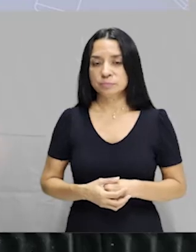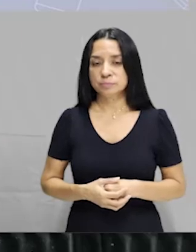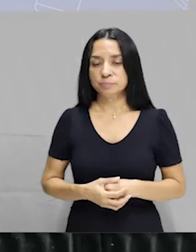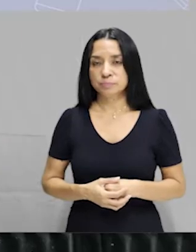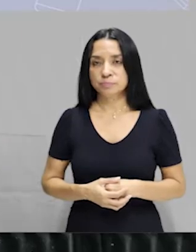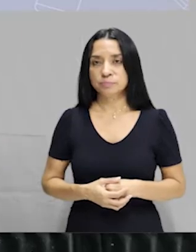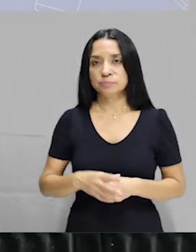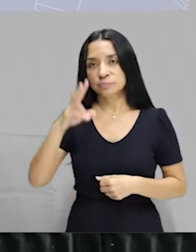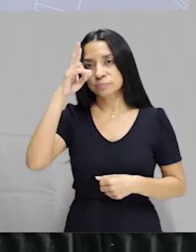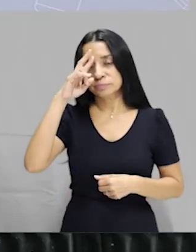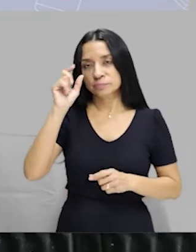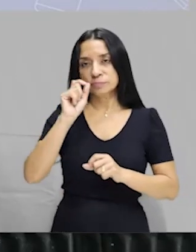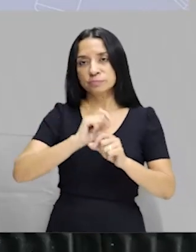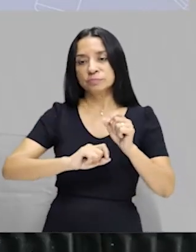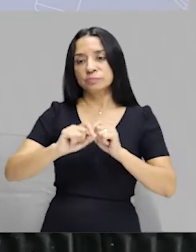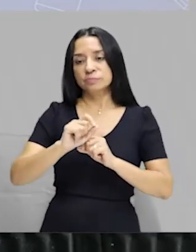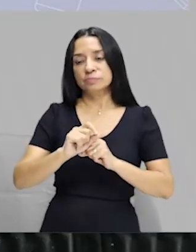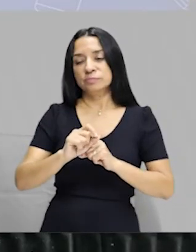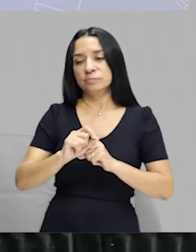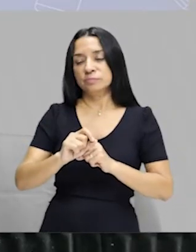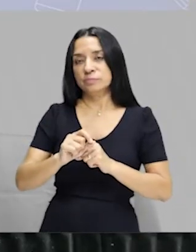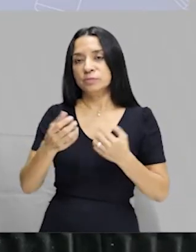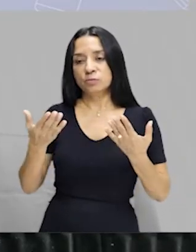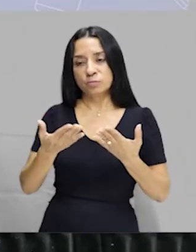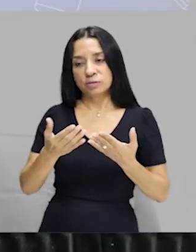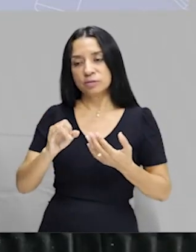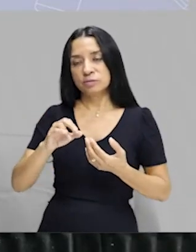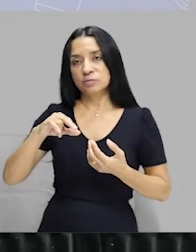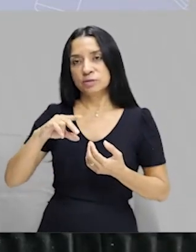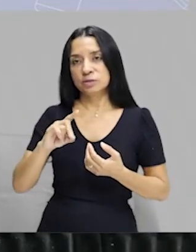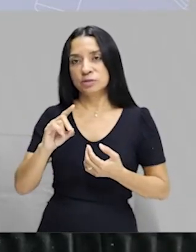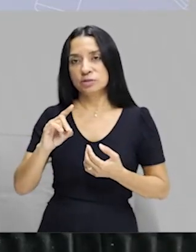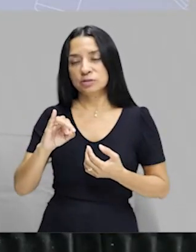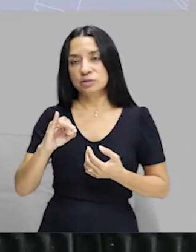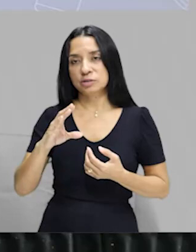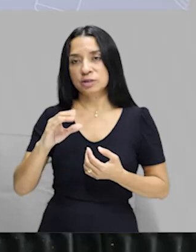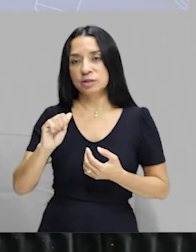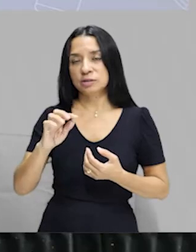coach. Lembrando, gente, que eu estou no presente do indicativo, tá?